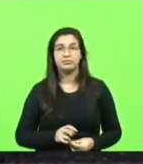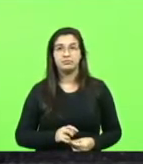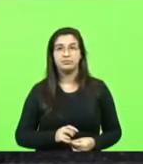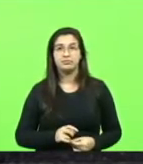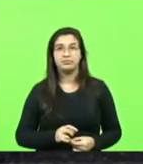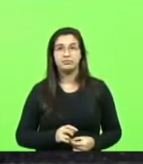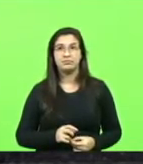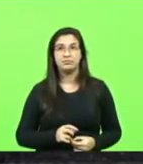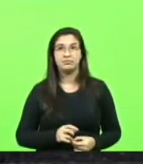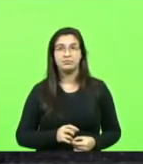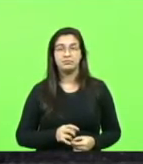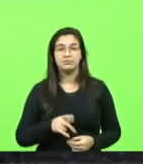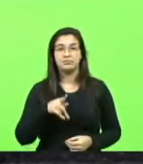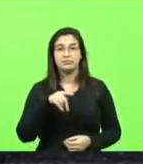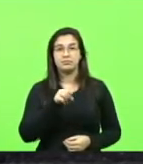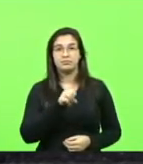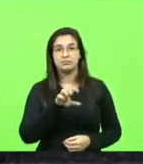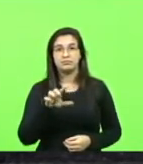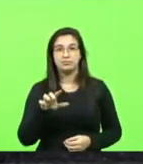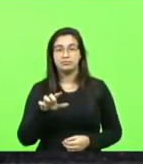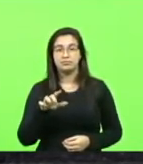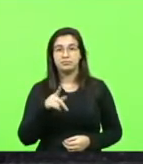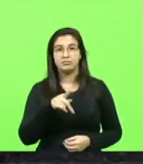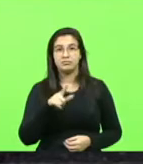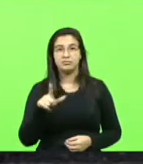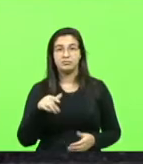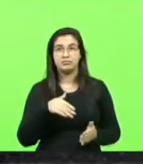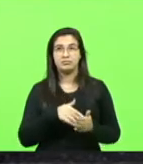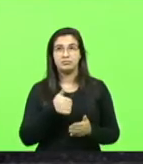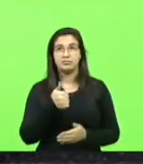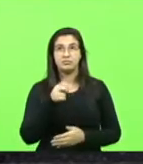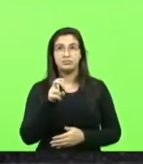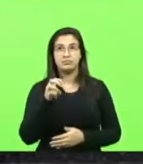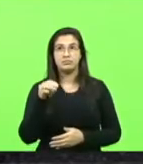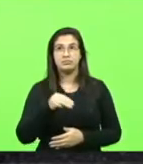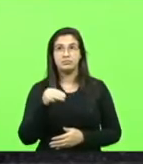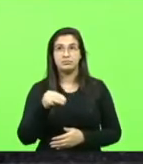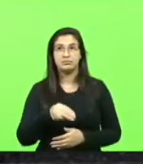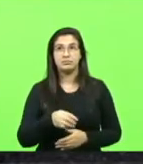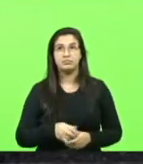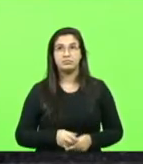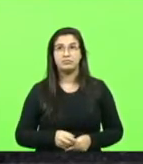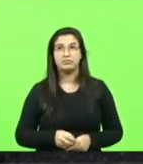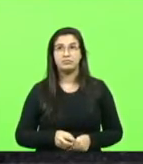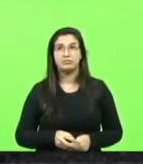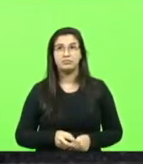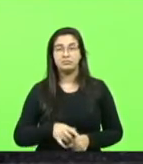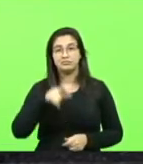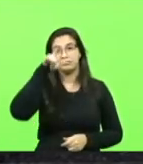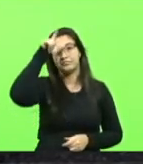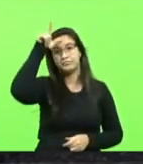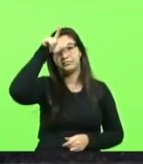Bloco PSL-PL, por 15 minutos. Deputado Sargento Lima.